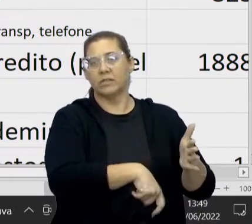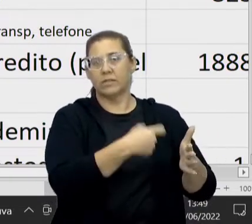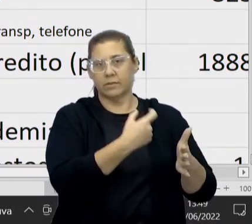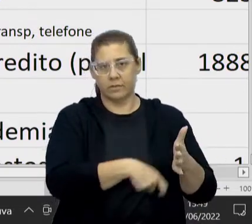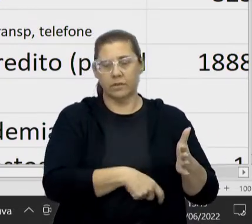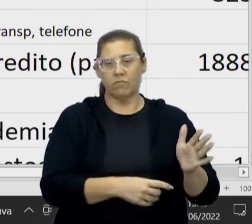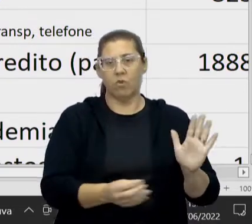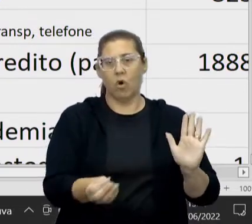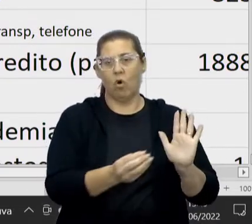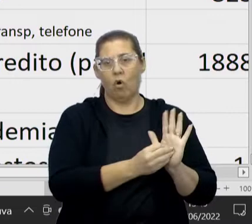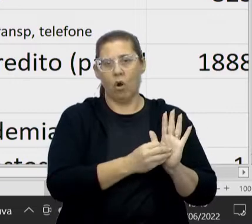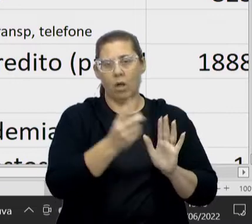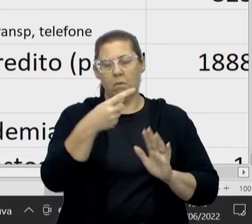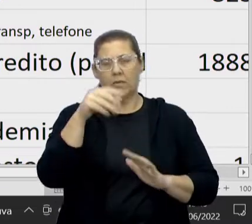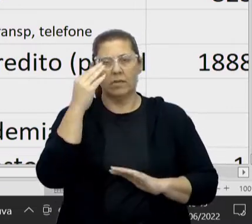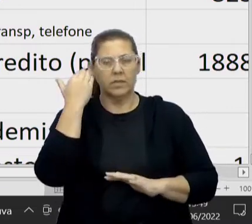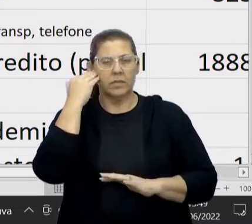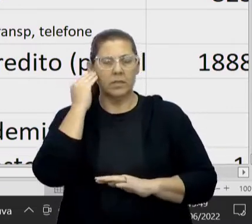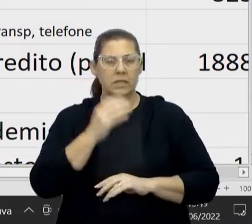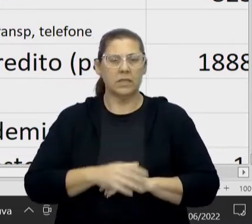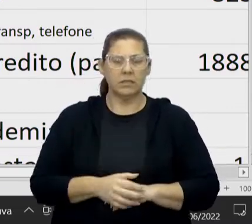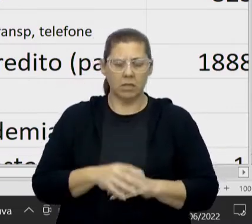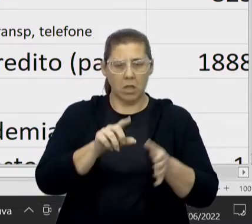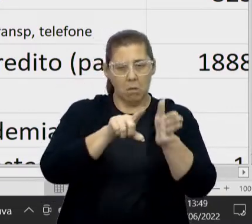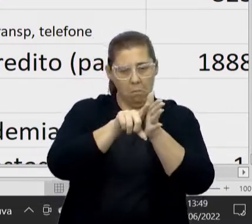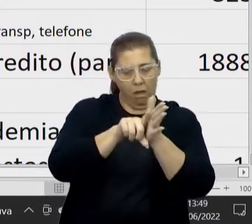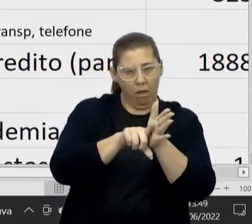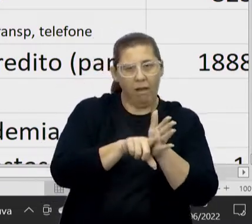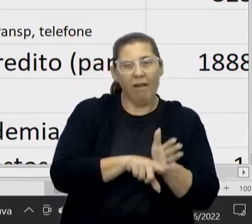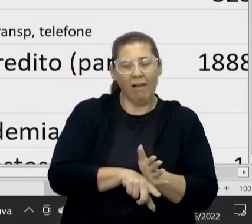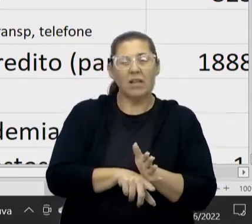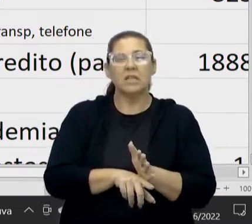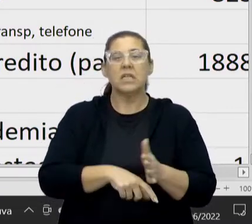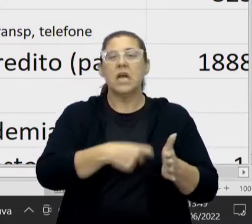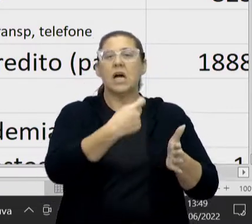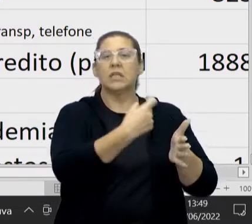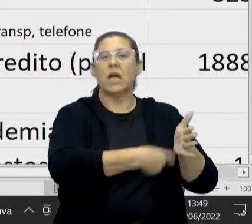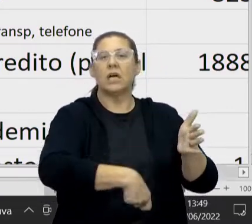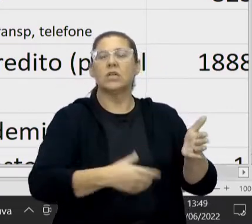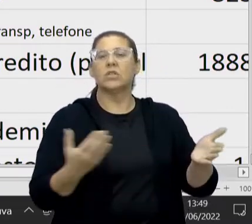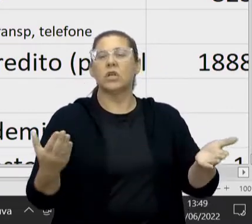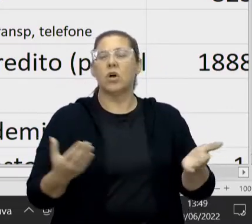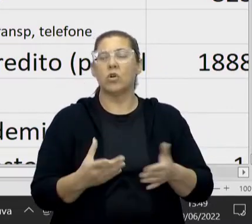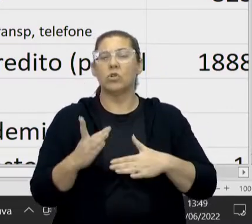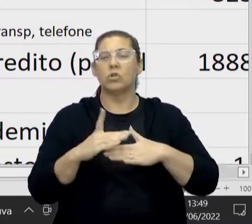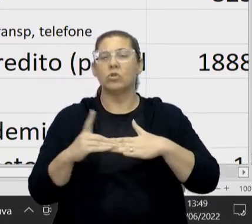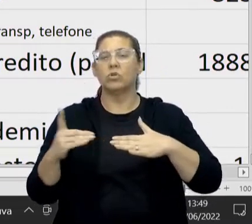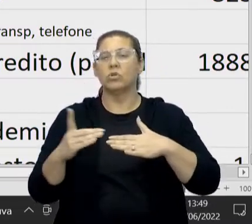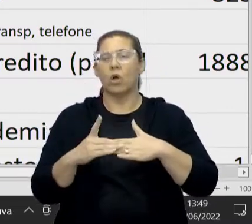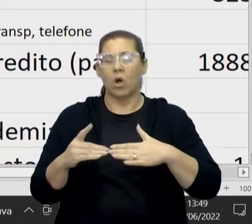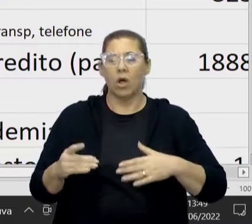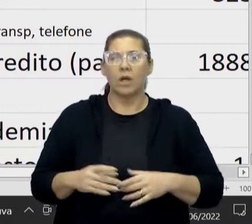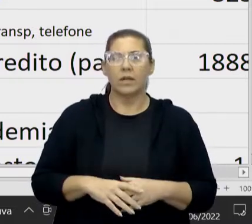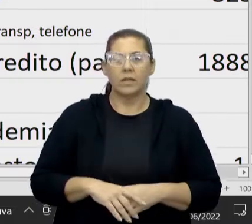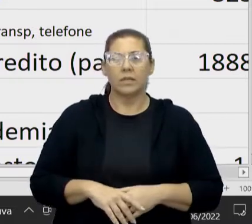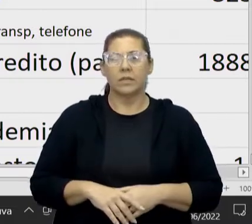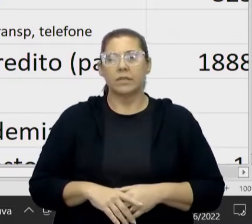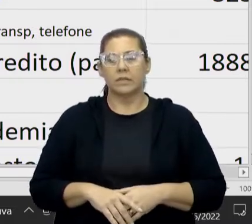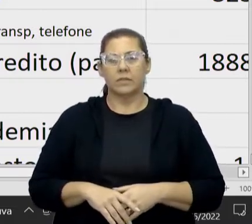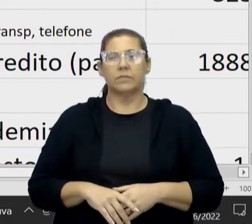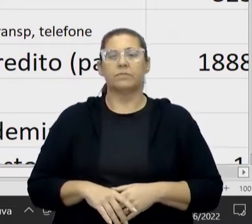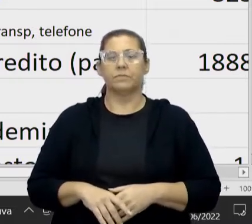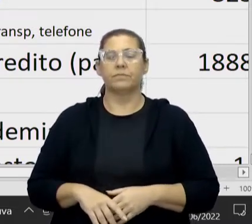embora para as contas. Então, a gente fez a pesquisa hoje. E a taxa cambial do dólar australiano, que é a moeda